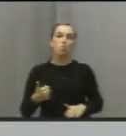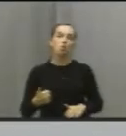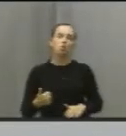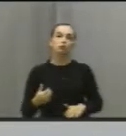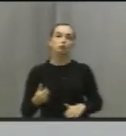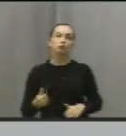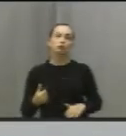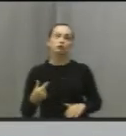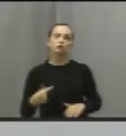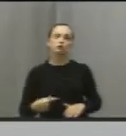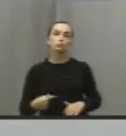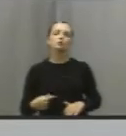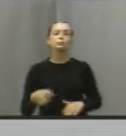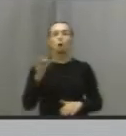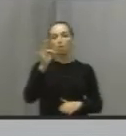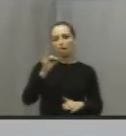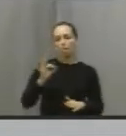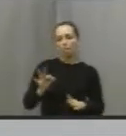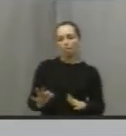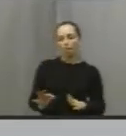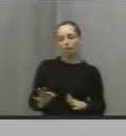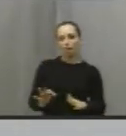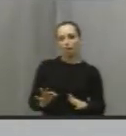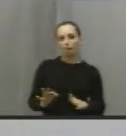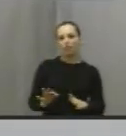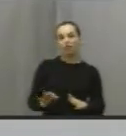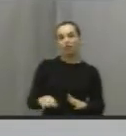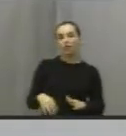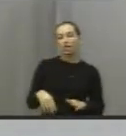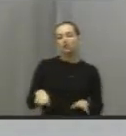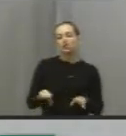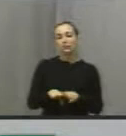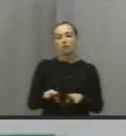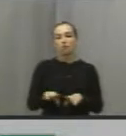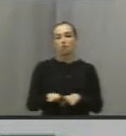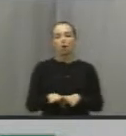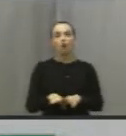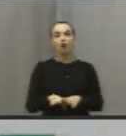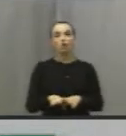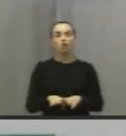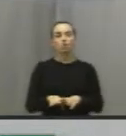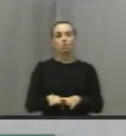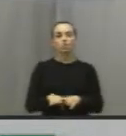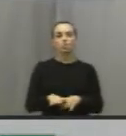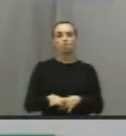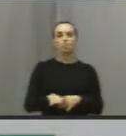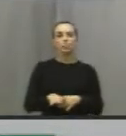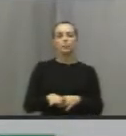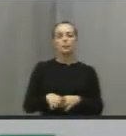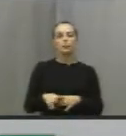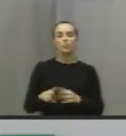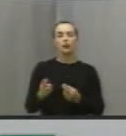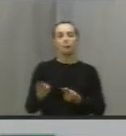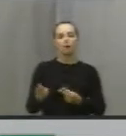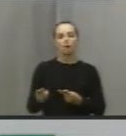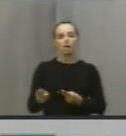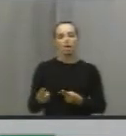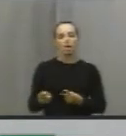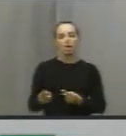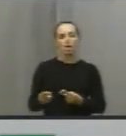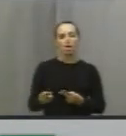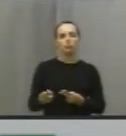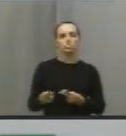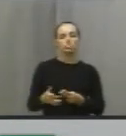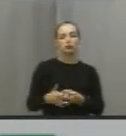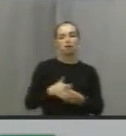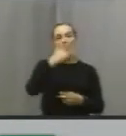91%, para ter o mesmo nível dos... Pode passar ao próximo. Aí mostra o número de habitantes por